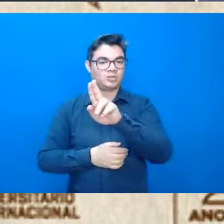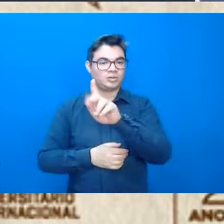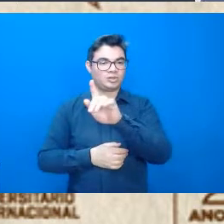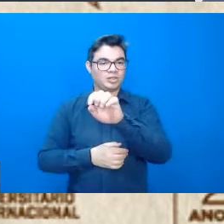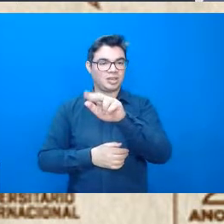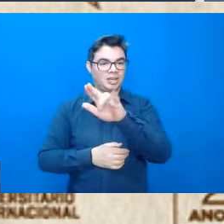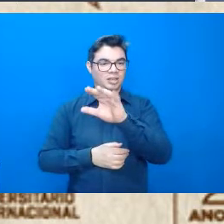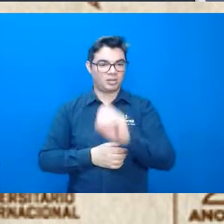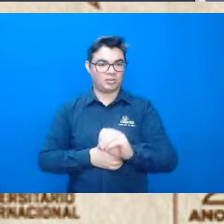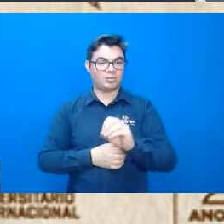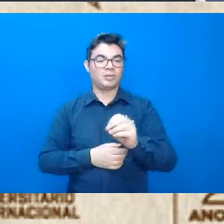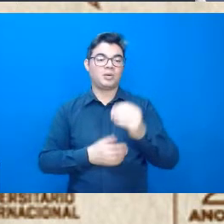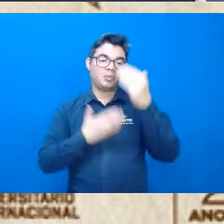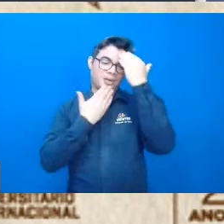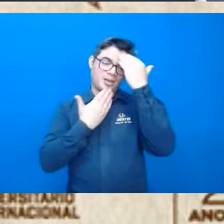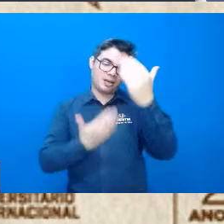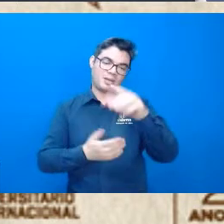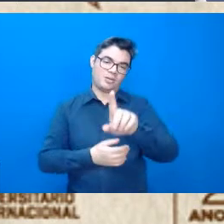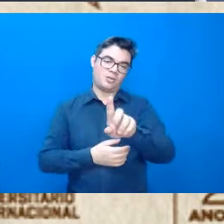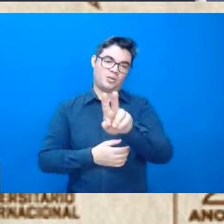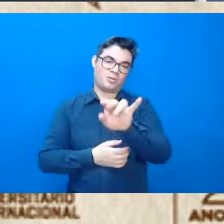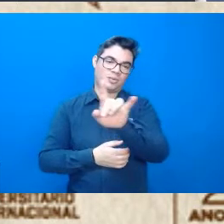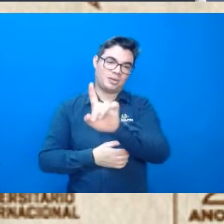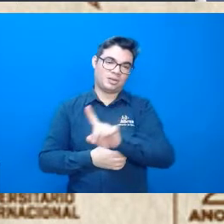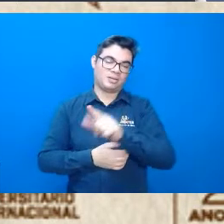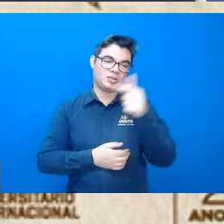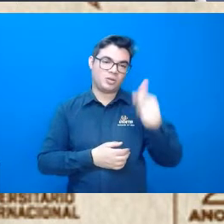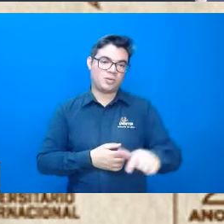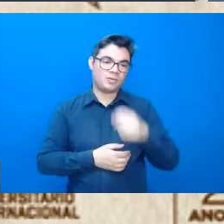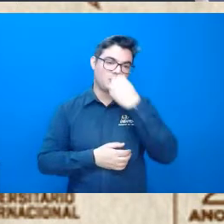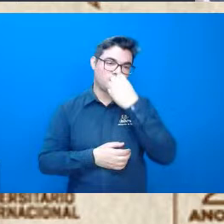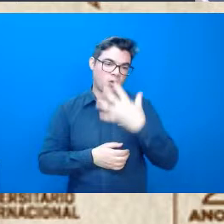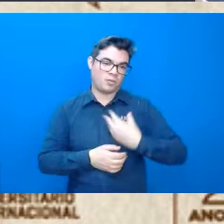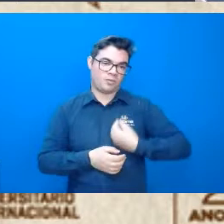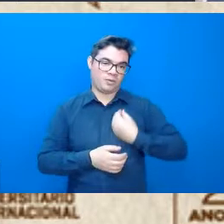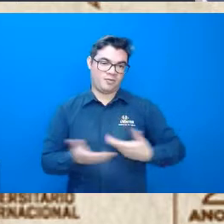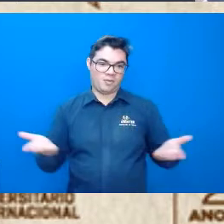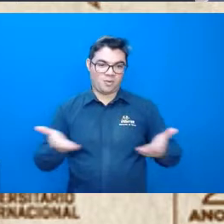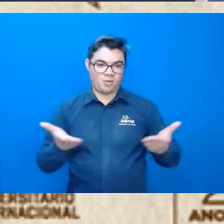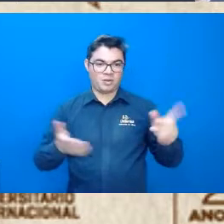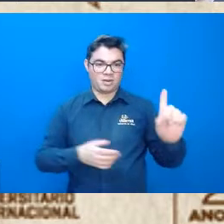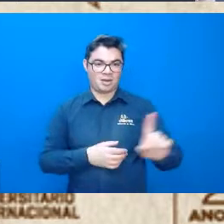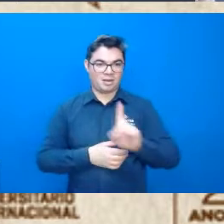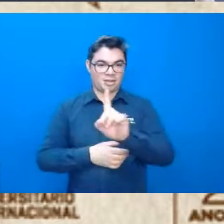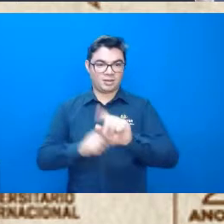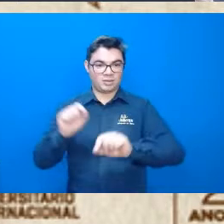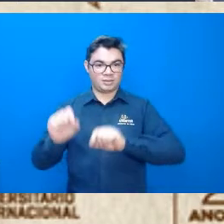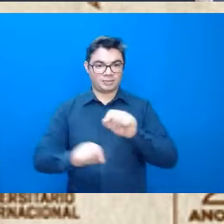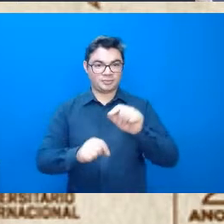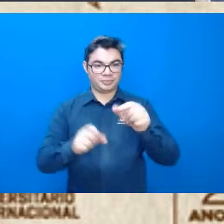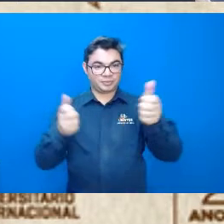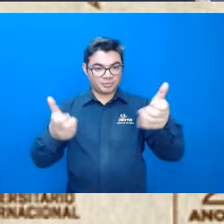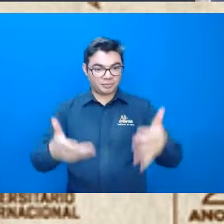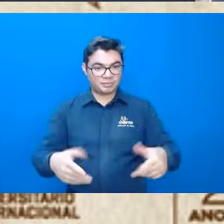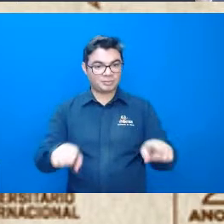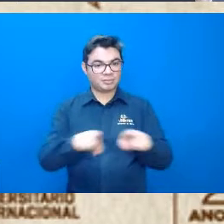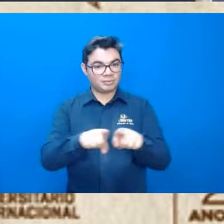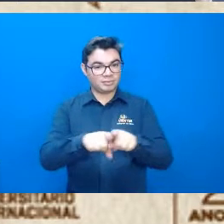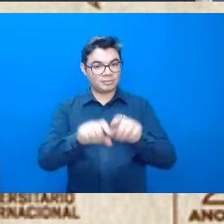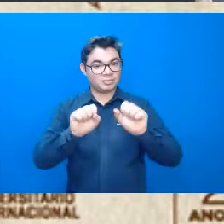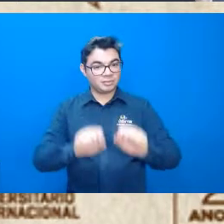Luiz, mais uma vez, muito obrigada, mesmo, que bom que você está conosco. Passo a palavra para que você também possa